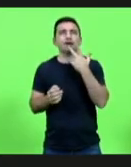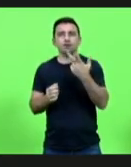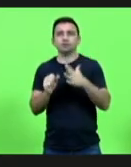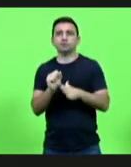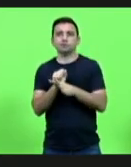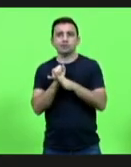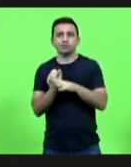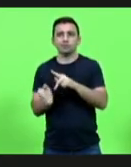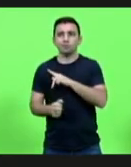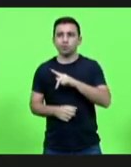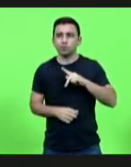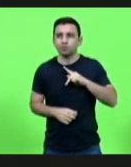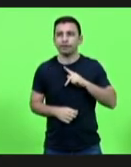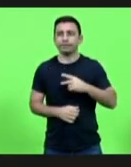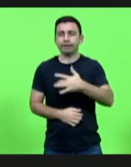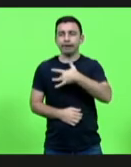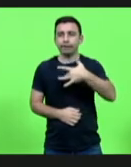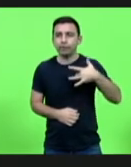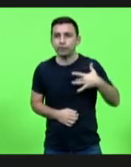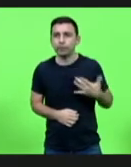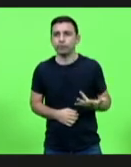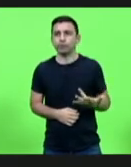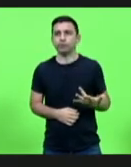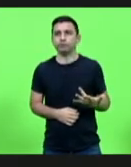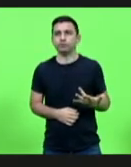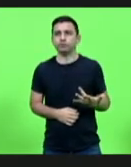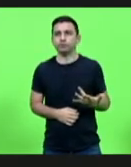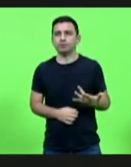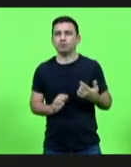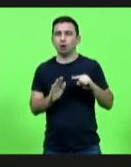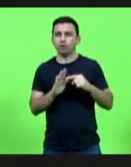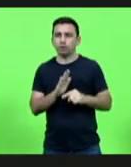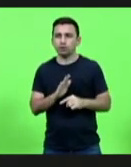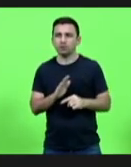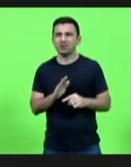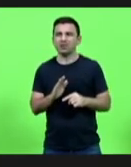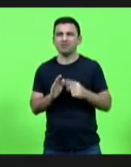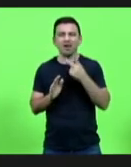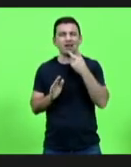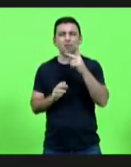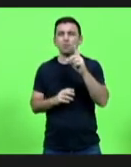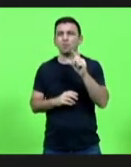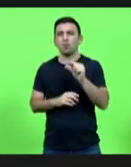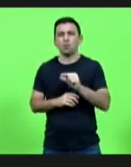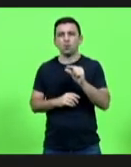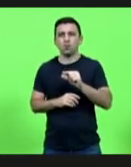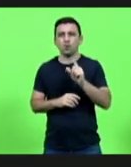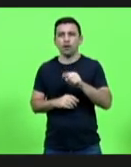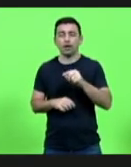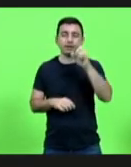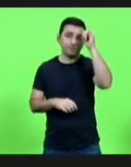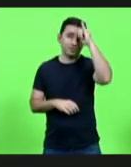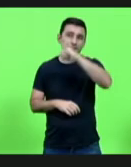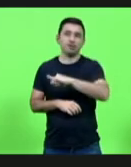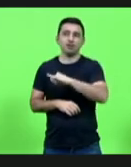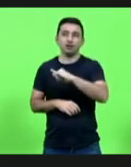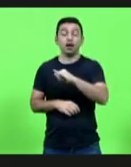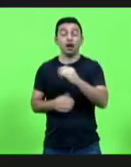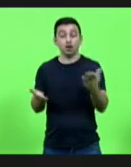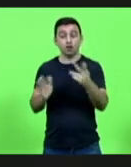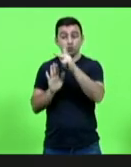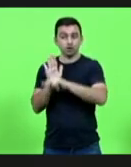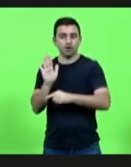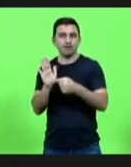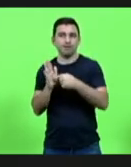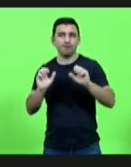a gente fala tanto em saúde, na alta complexidade, mas a gente fala muito pouco em prevenção. Então, a ideia principal desse projeto é fortalecermos